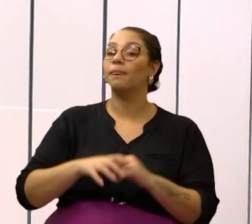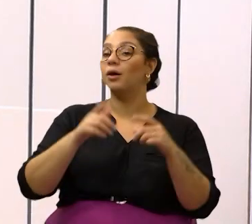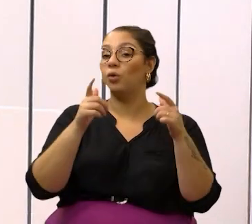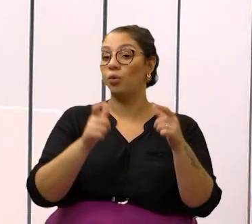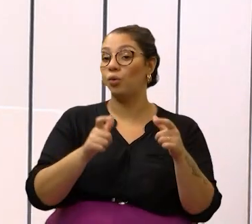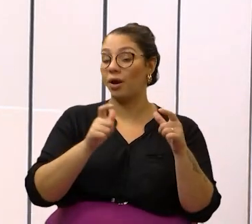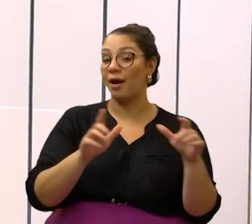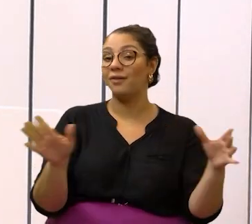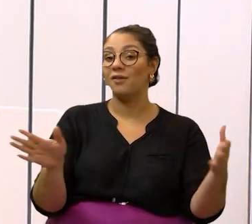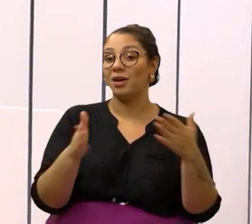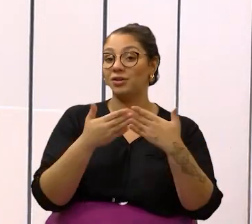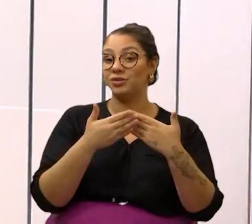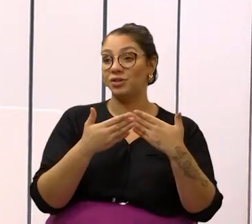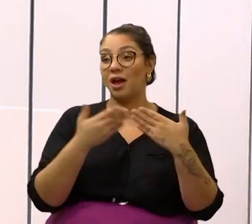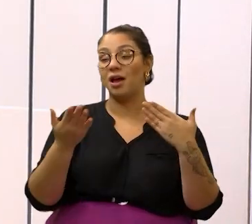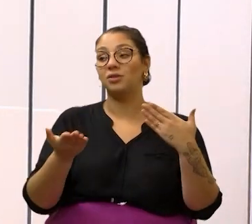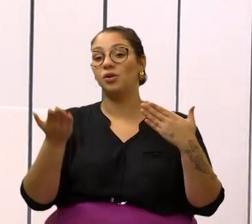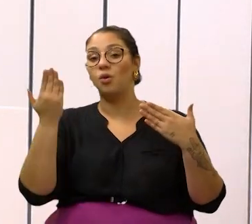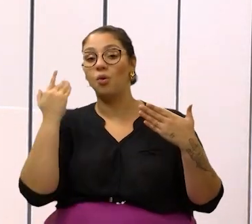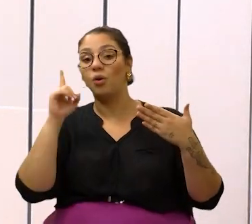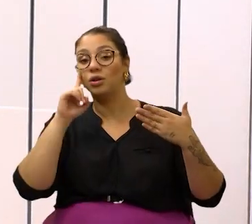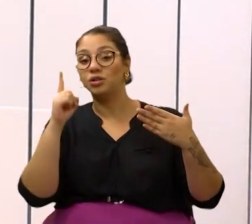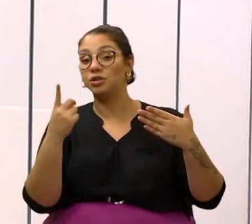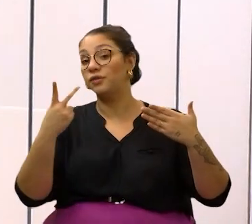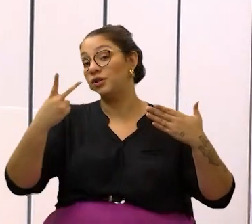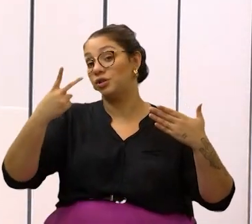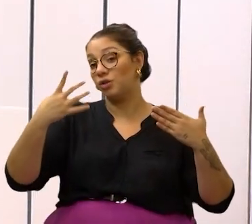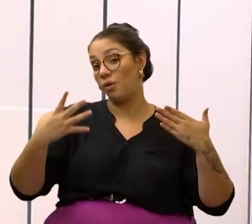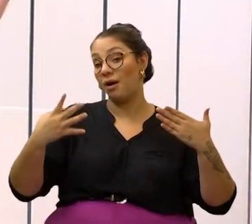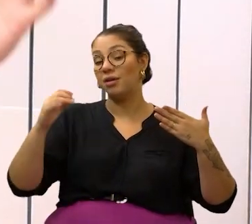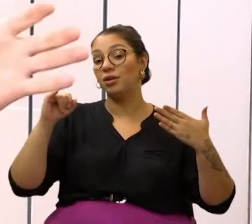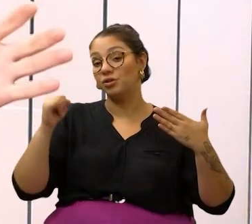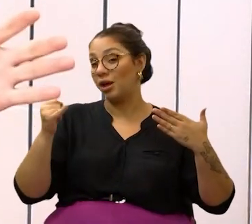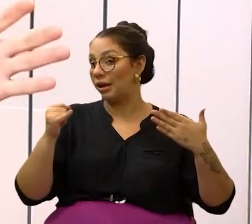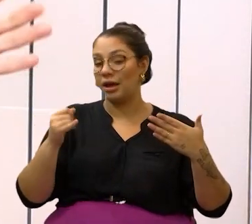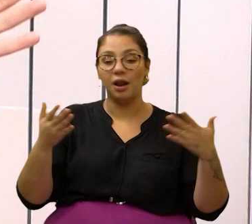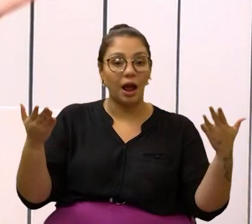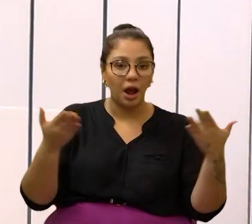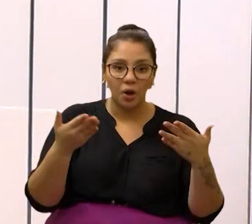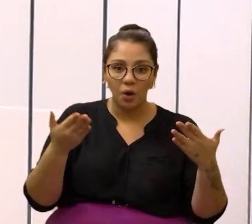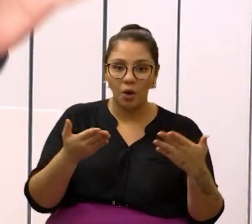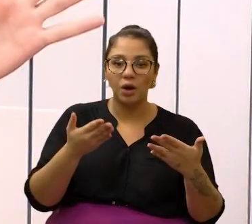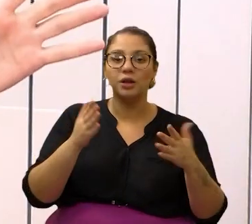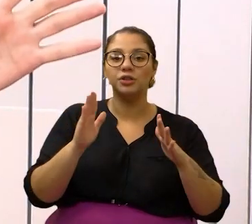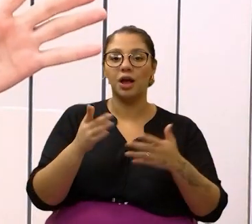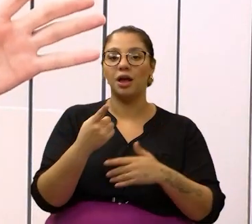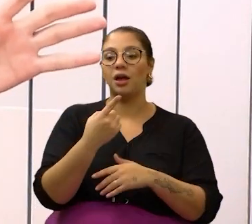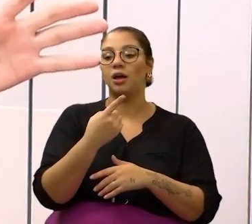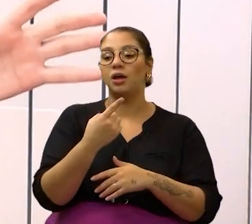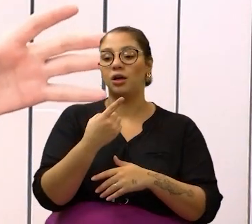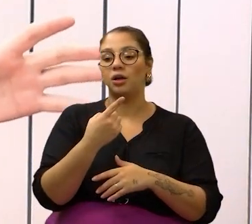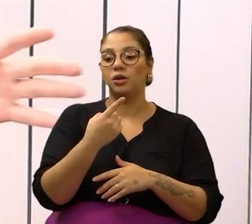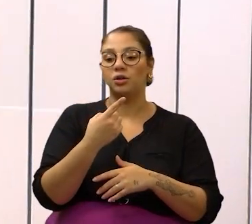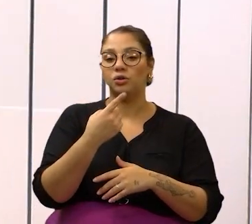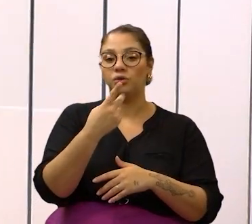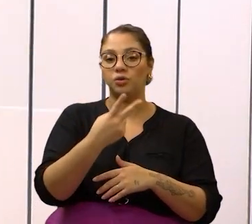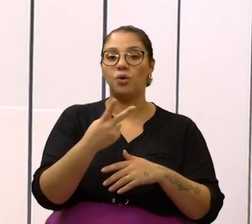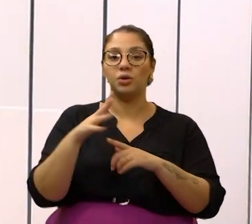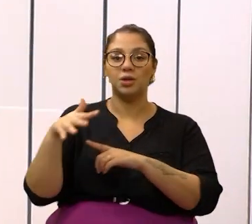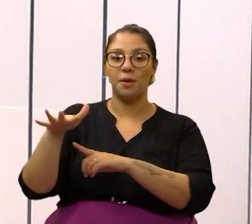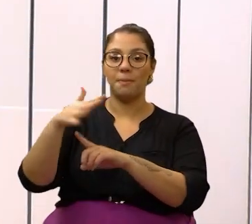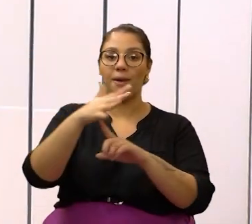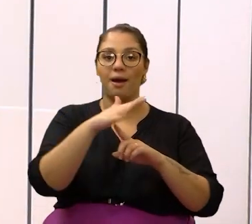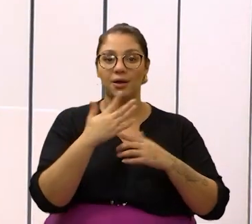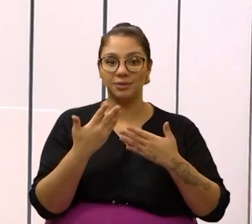O local estava fechado desde o dia 24 de janeiro, portanto, agora são 12 parques reabertos,